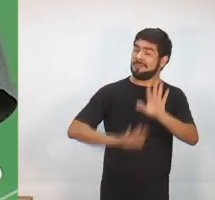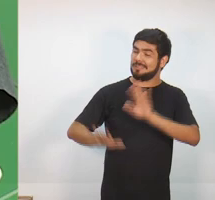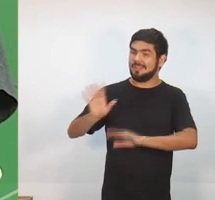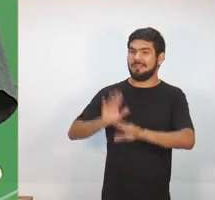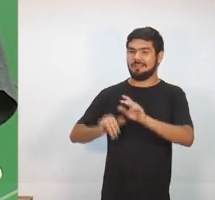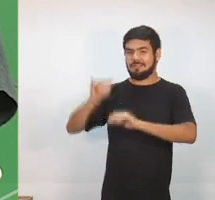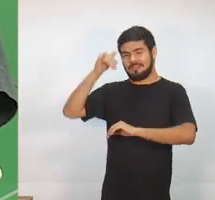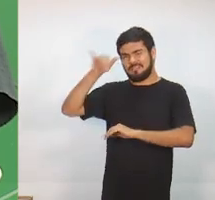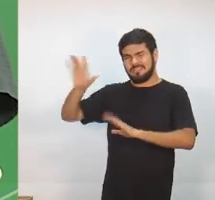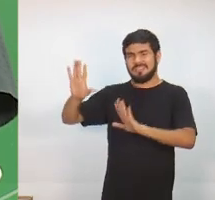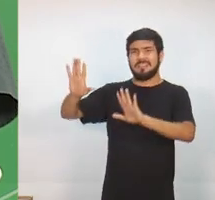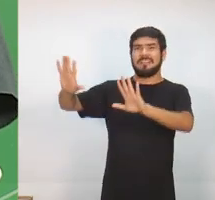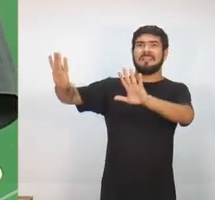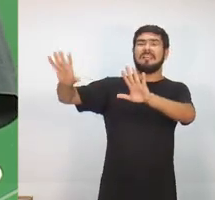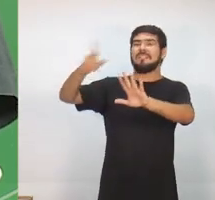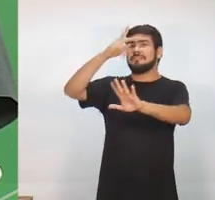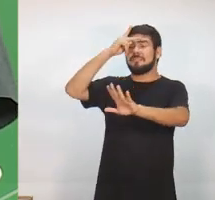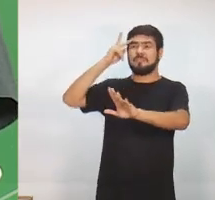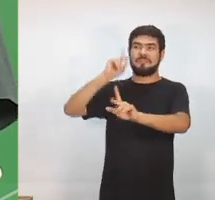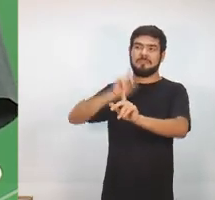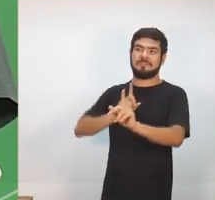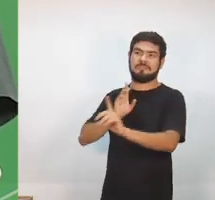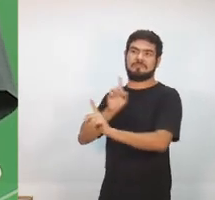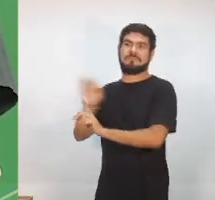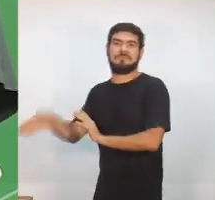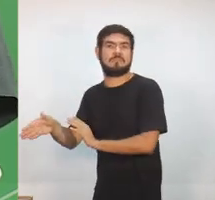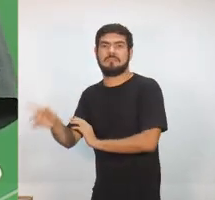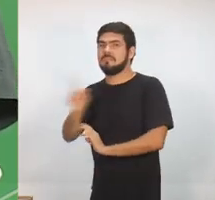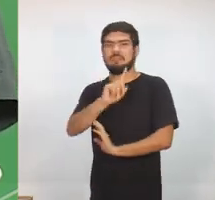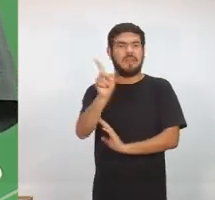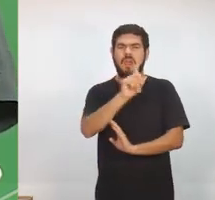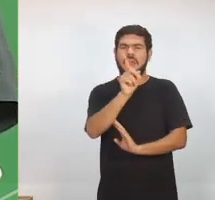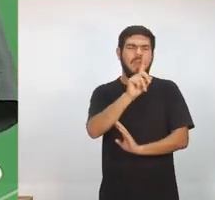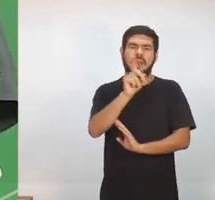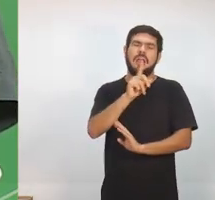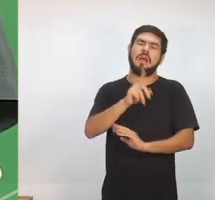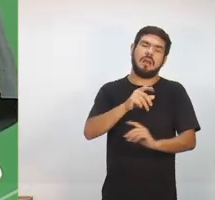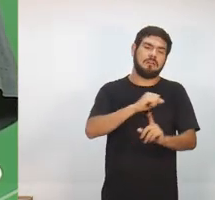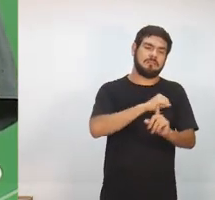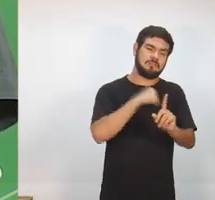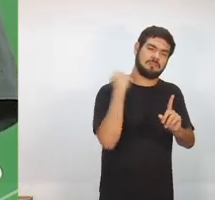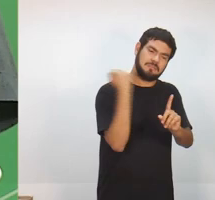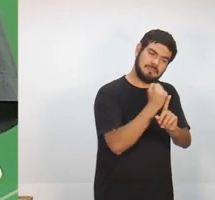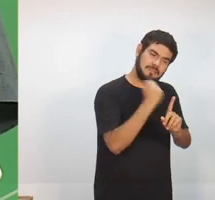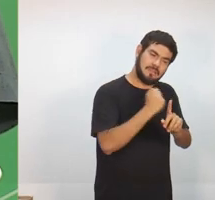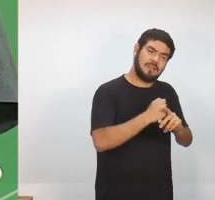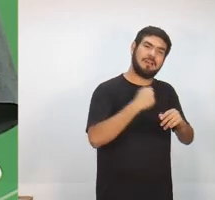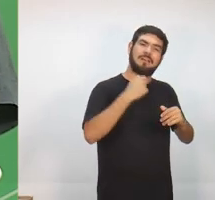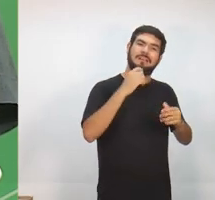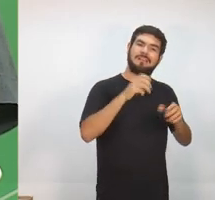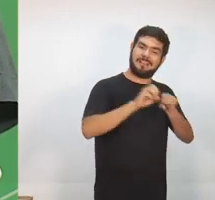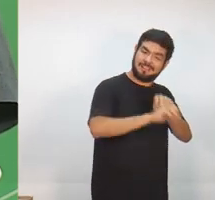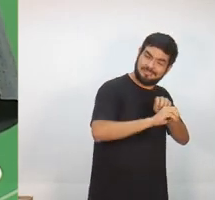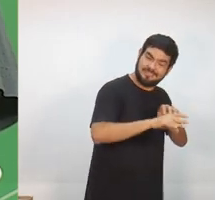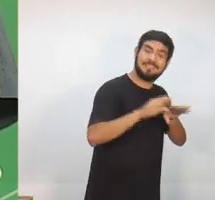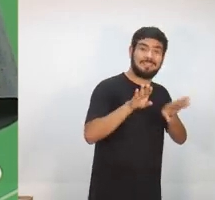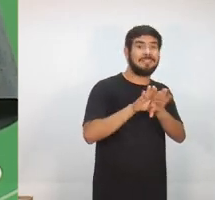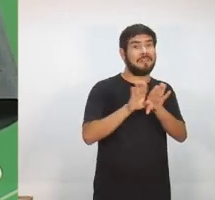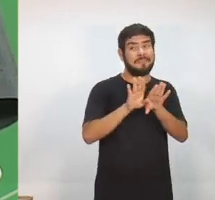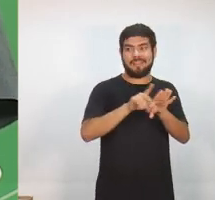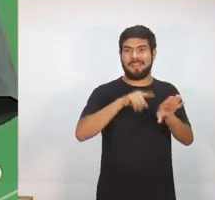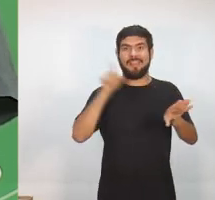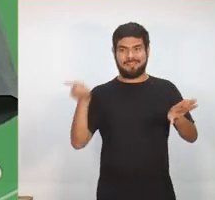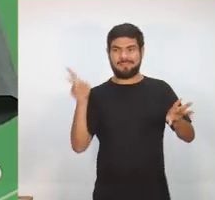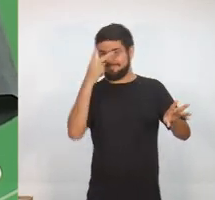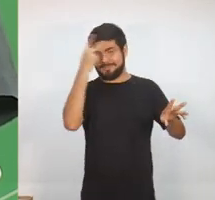situação, ou essas pessoas, não cheguem lá no presídio. Tem que ter medidas sócio-educativas. Nós temos que fazer com que o preso, também, ele